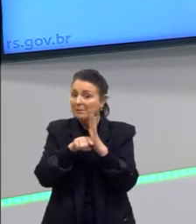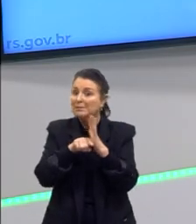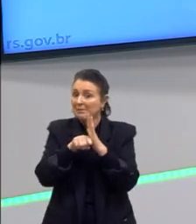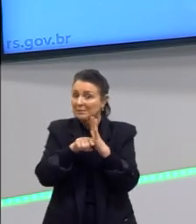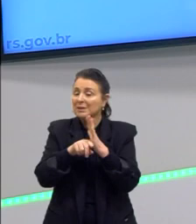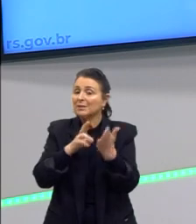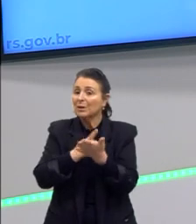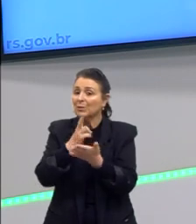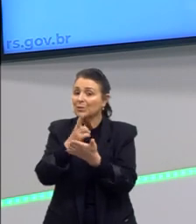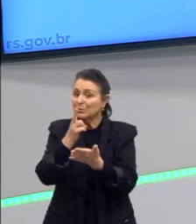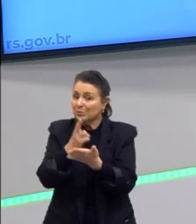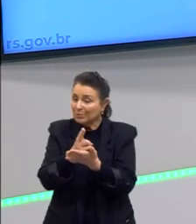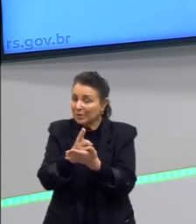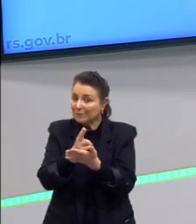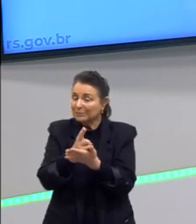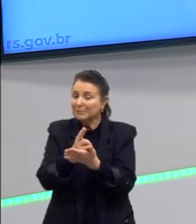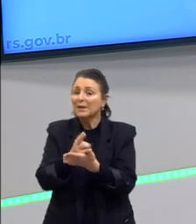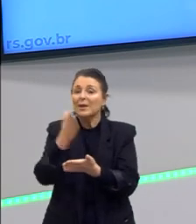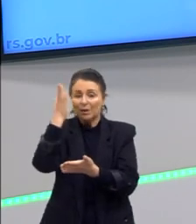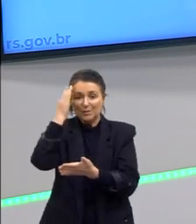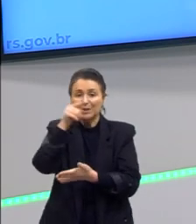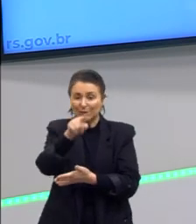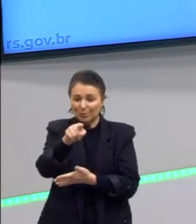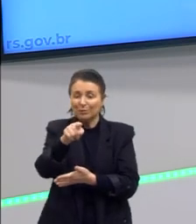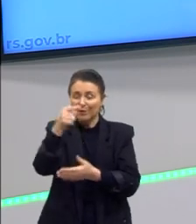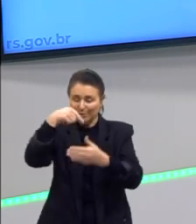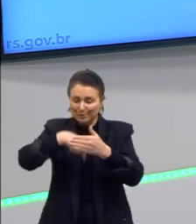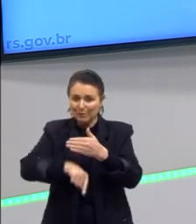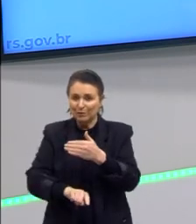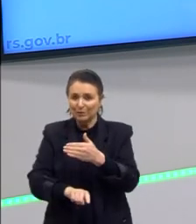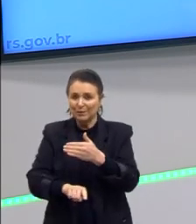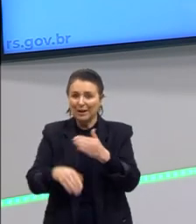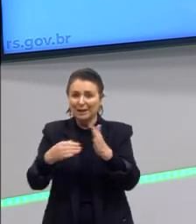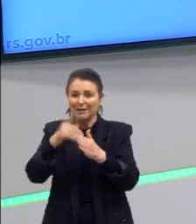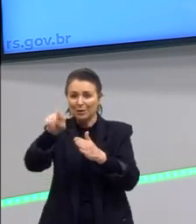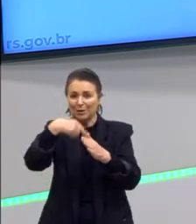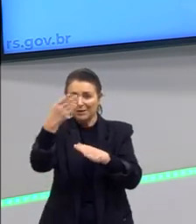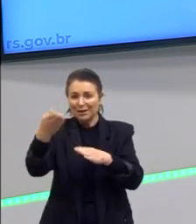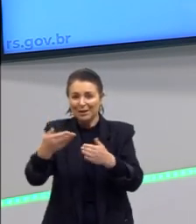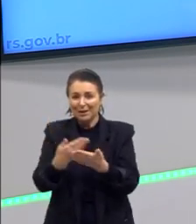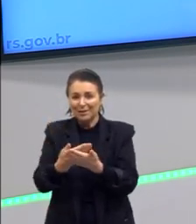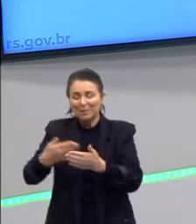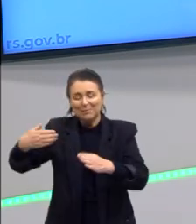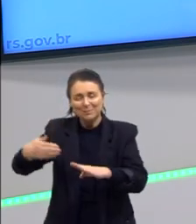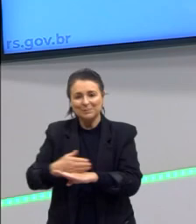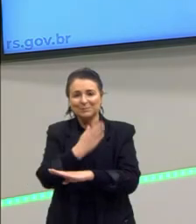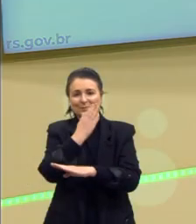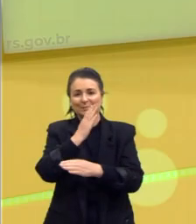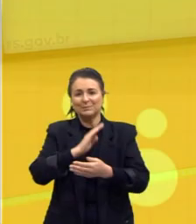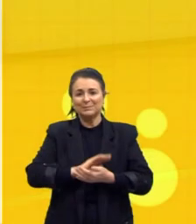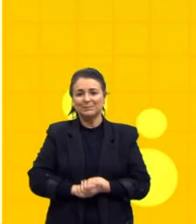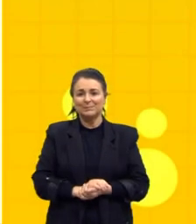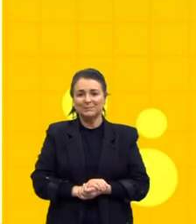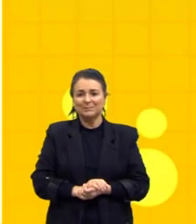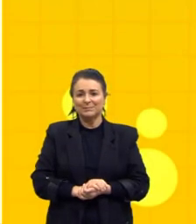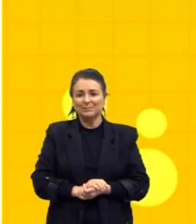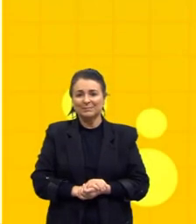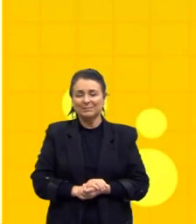apenas alguns problemas, mas você tem certeza que vai aprofundar. Até a próxima aula, partiu passar. Tchau. Tchau,